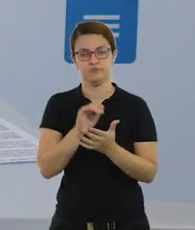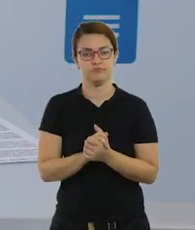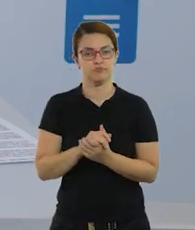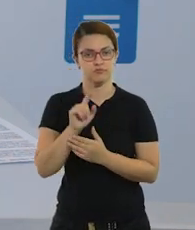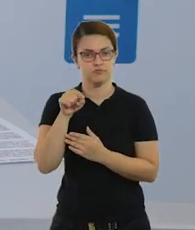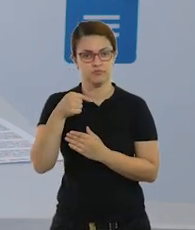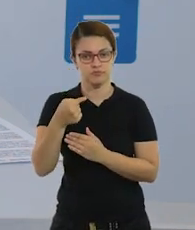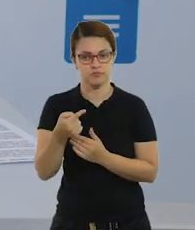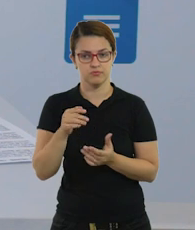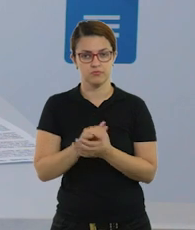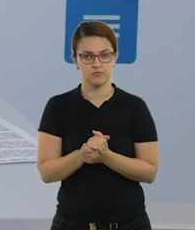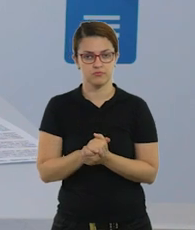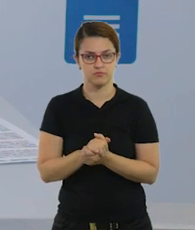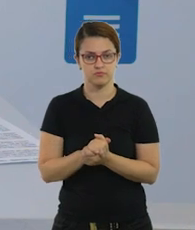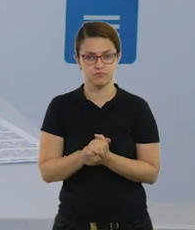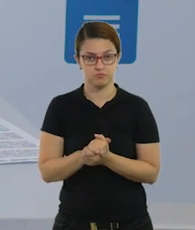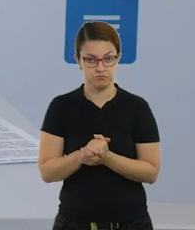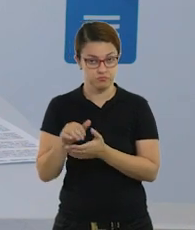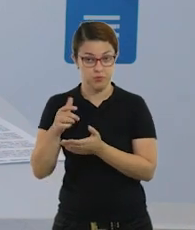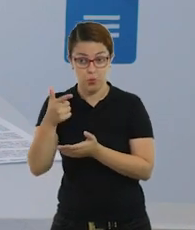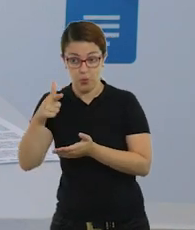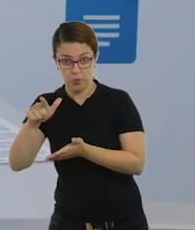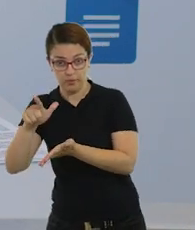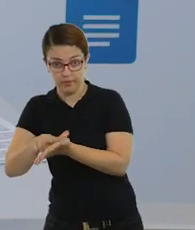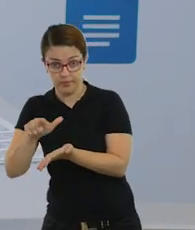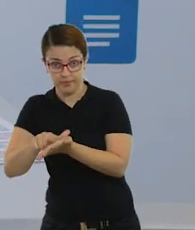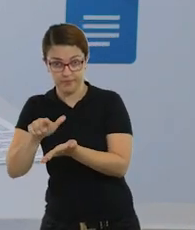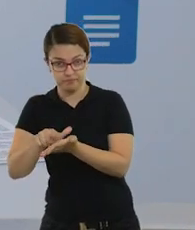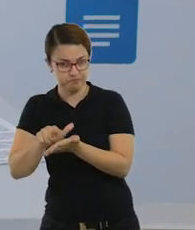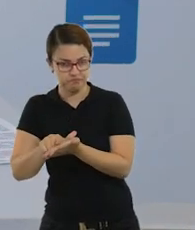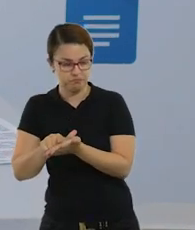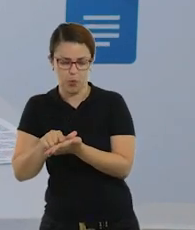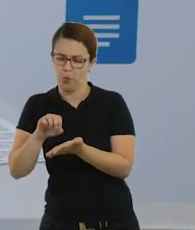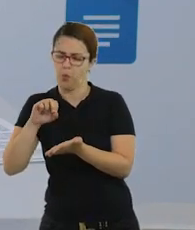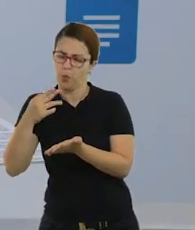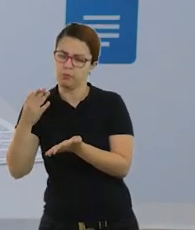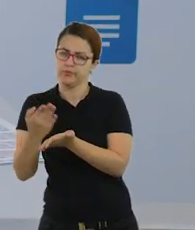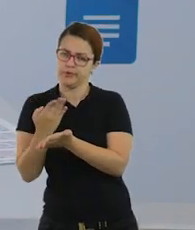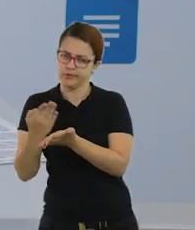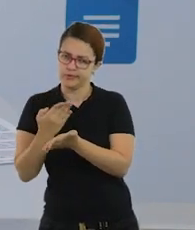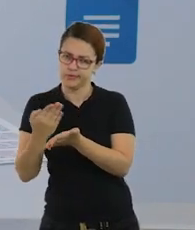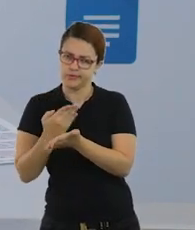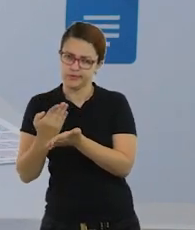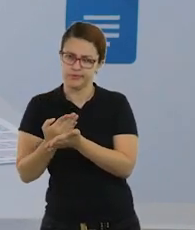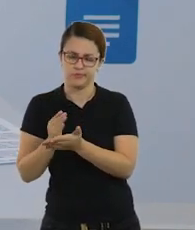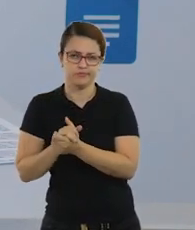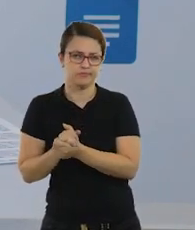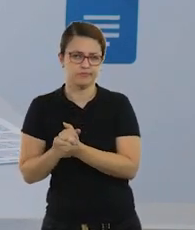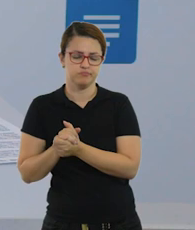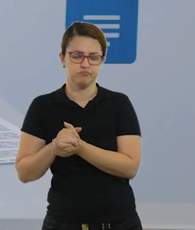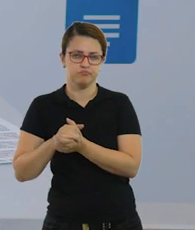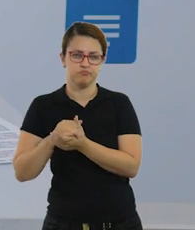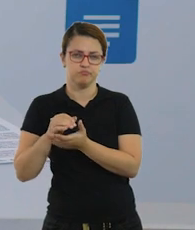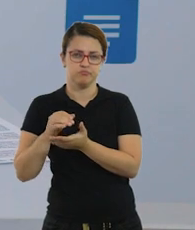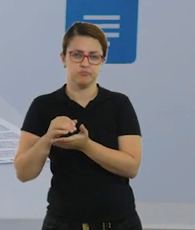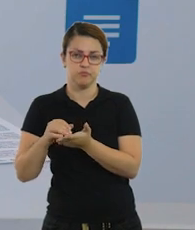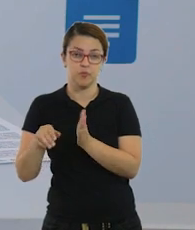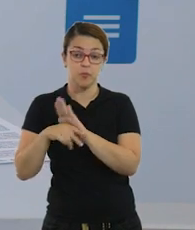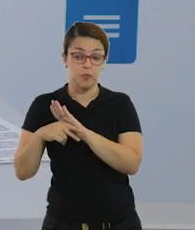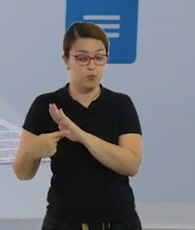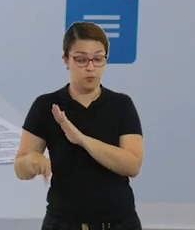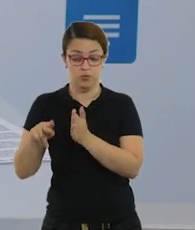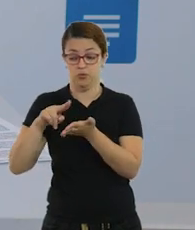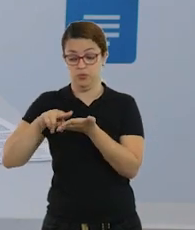escreva numa folha de caderno, no caderno mesmo, ou numa folha de sulfite, o nome